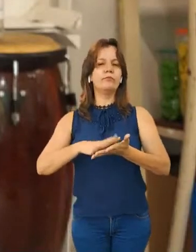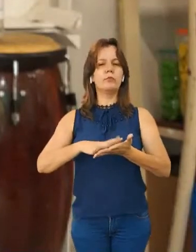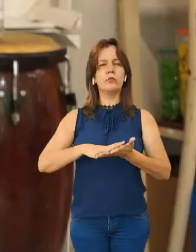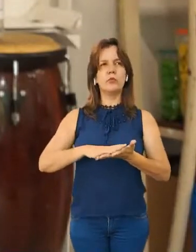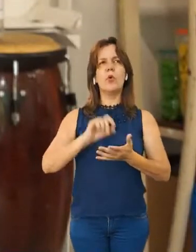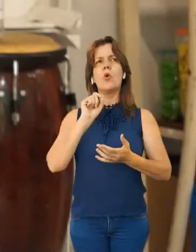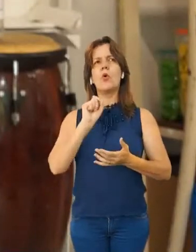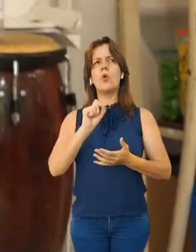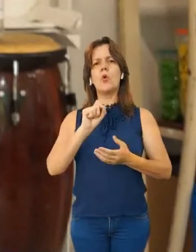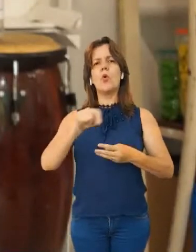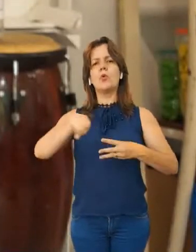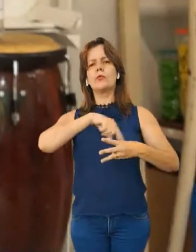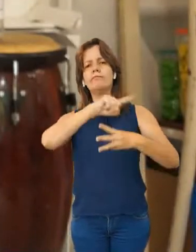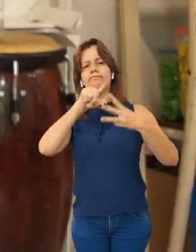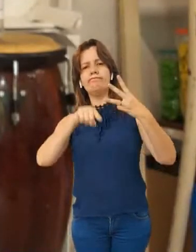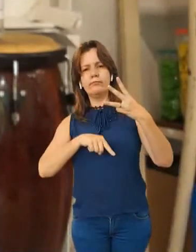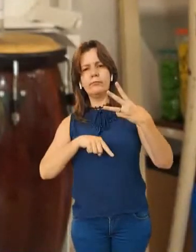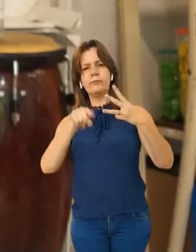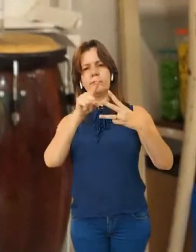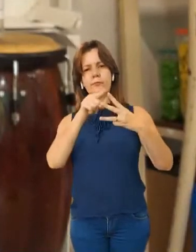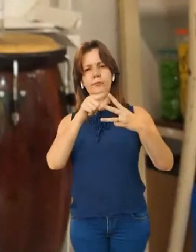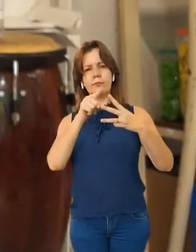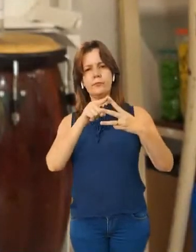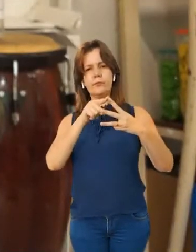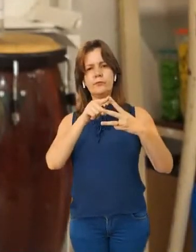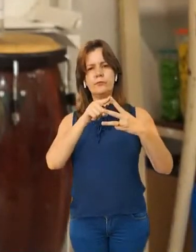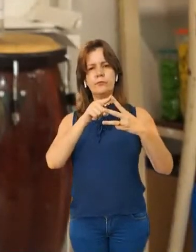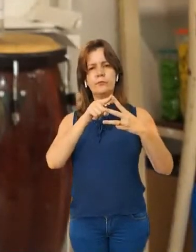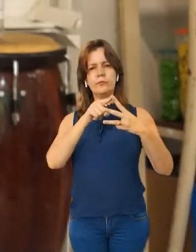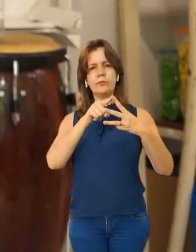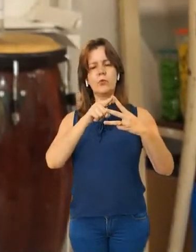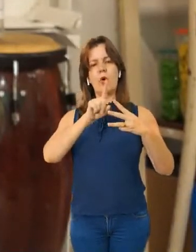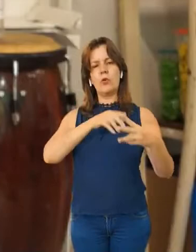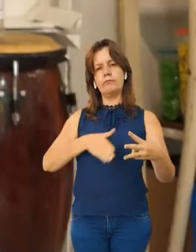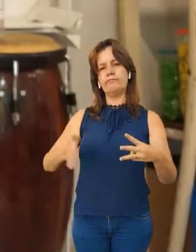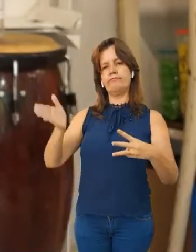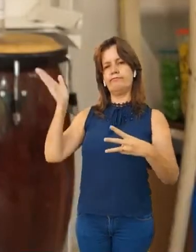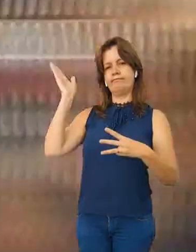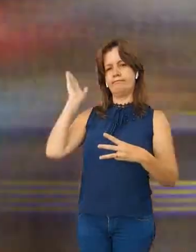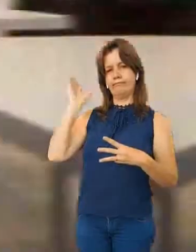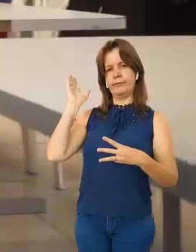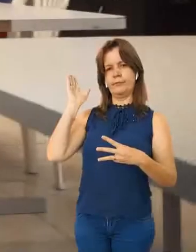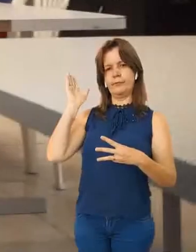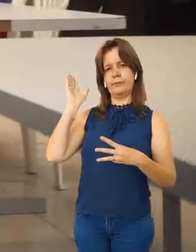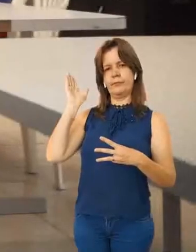é formada basicamente por três instrumentos. São eles o surdo,